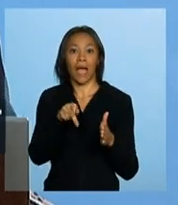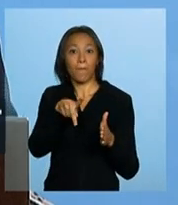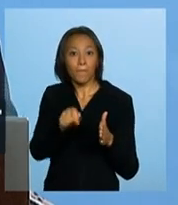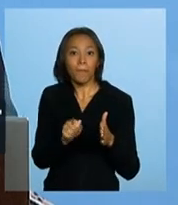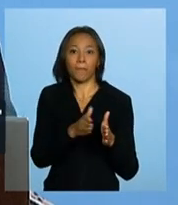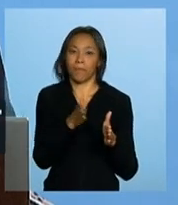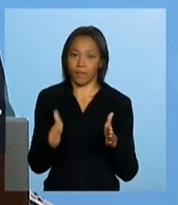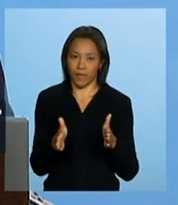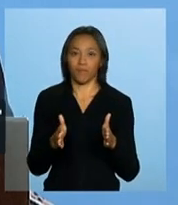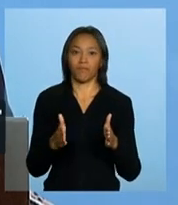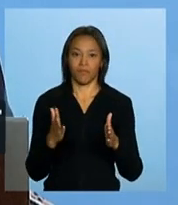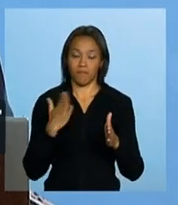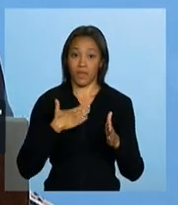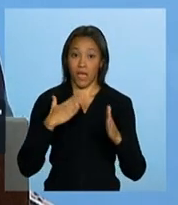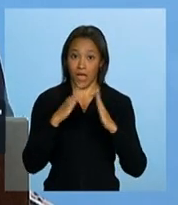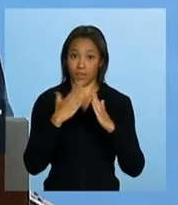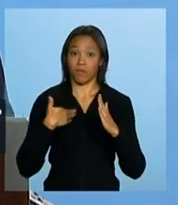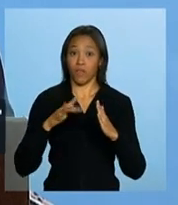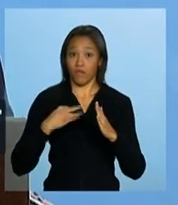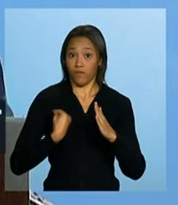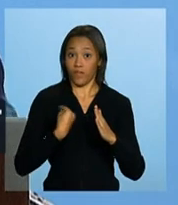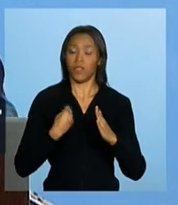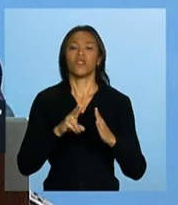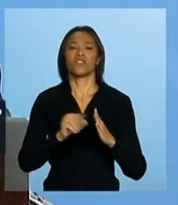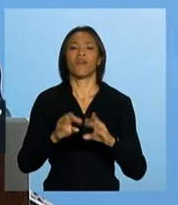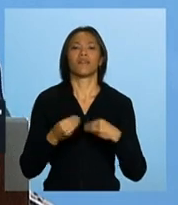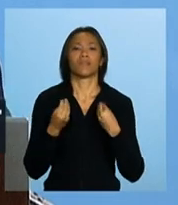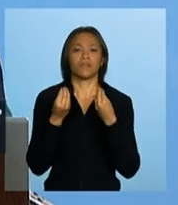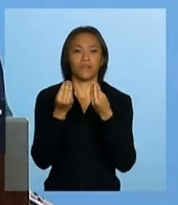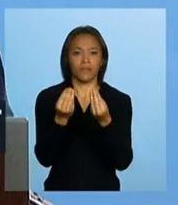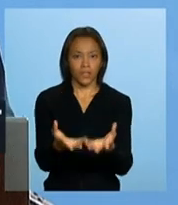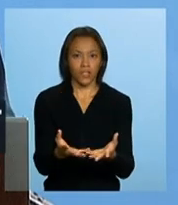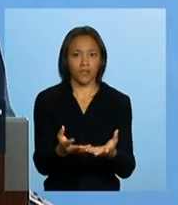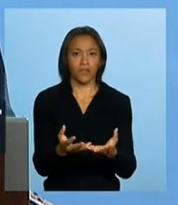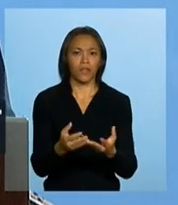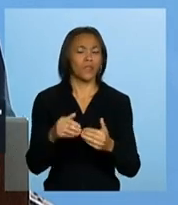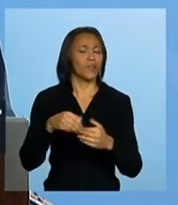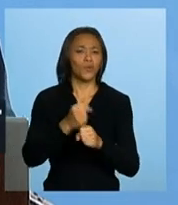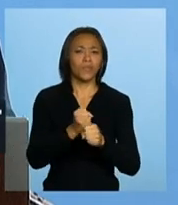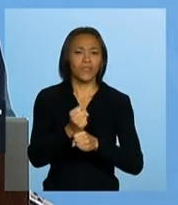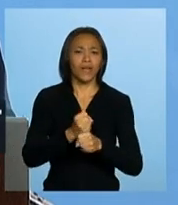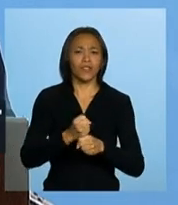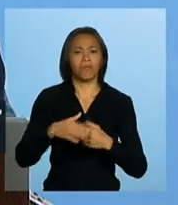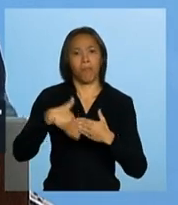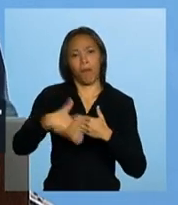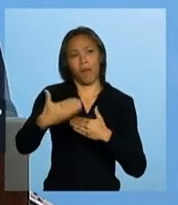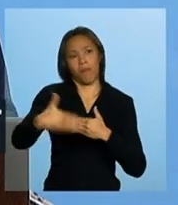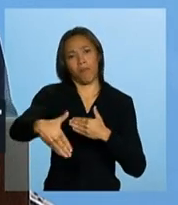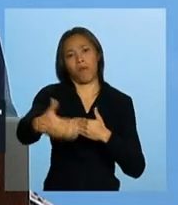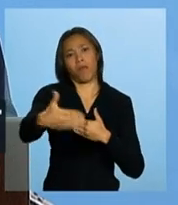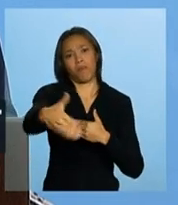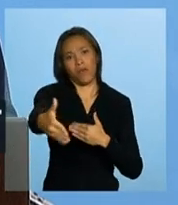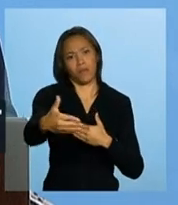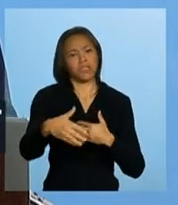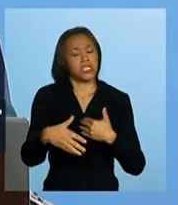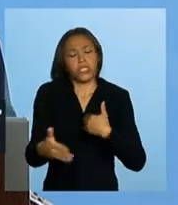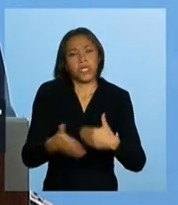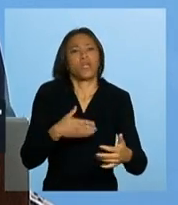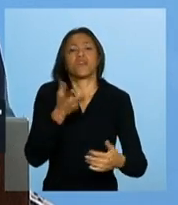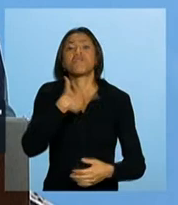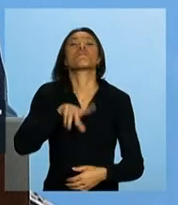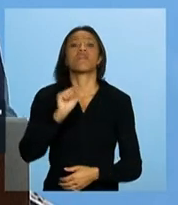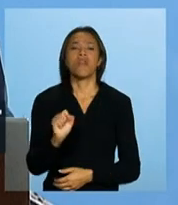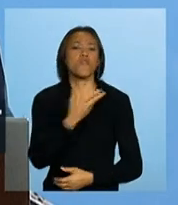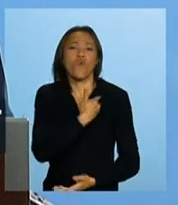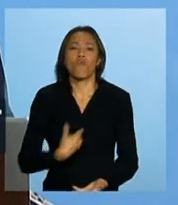vigir, deixaremos ela pronta para vigir nos anos seguintes. Seja quem seja que